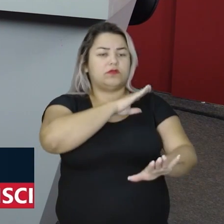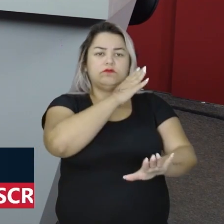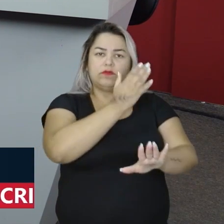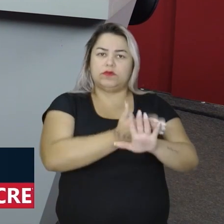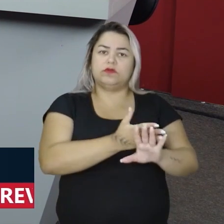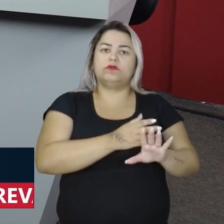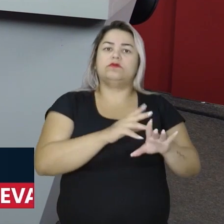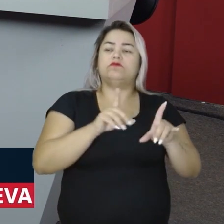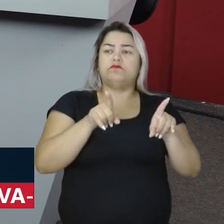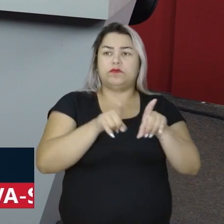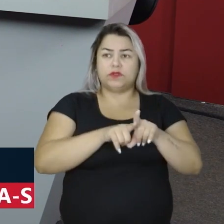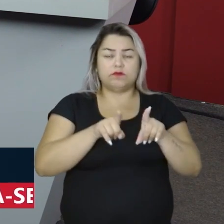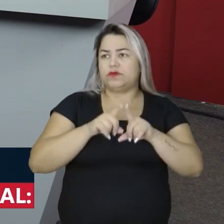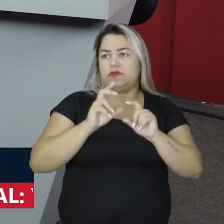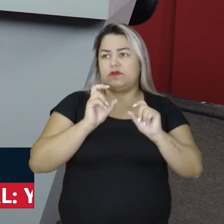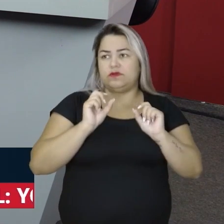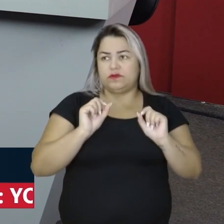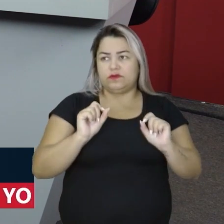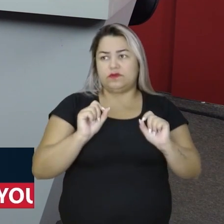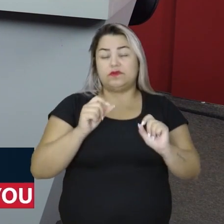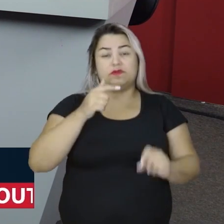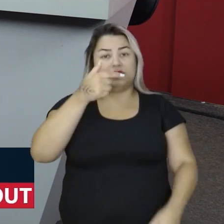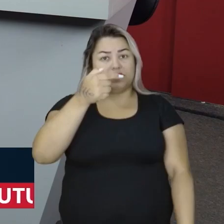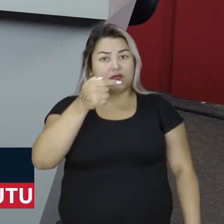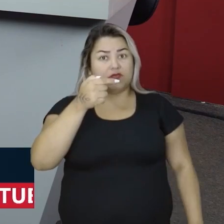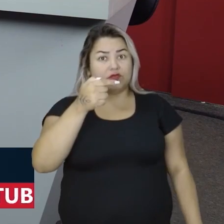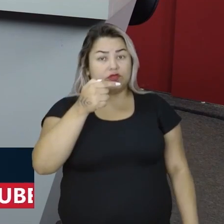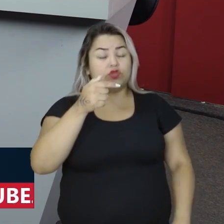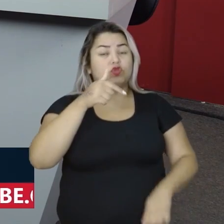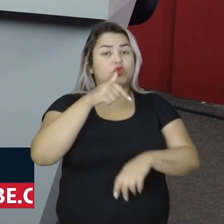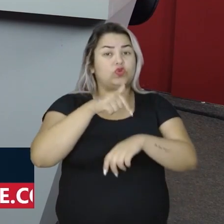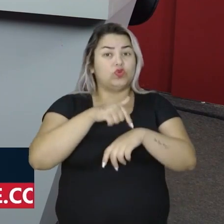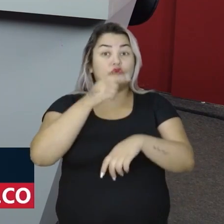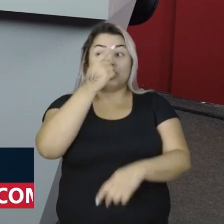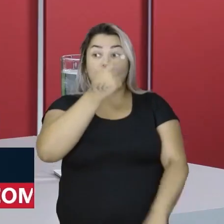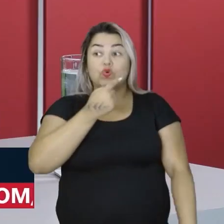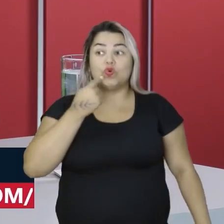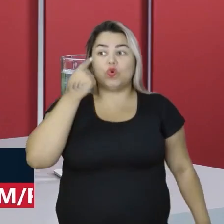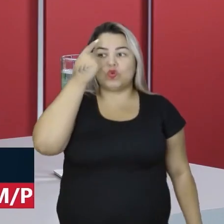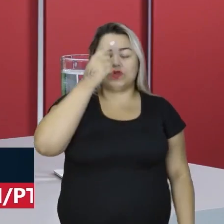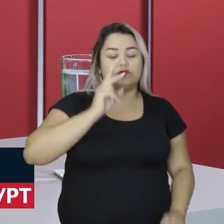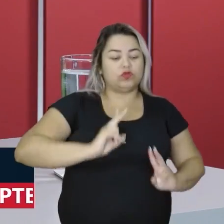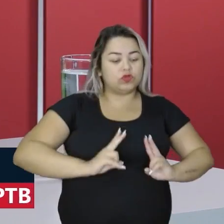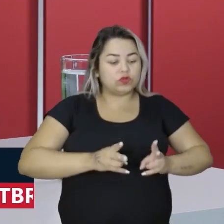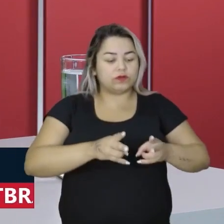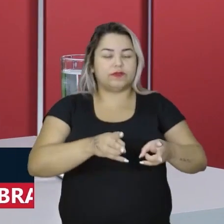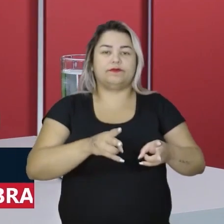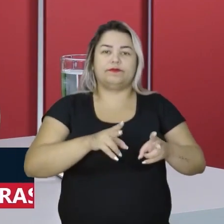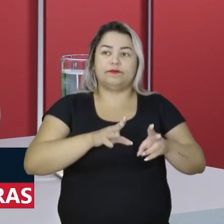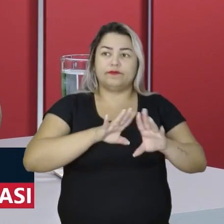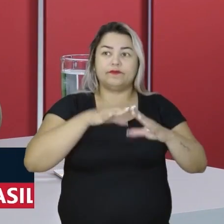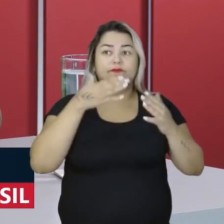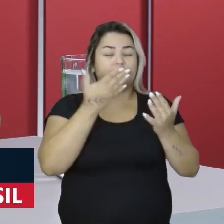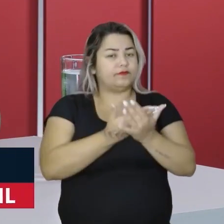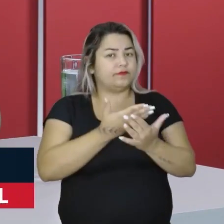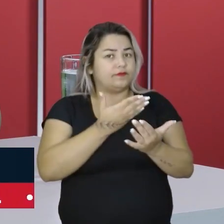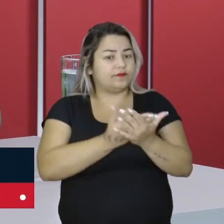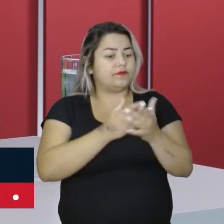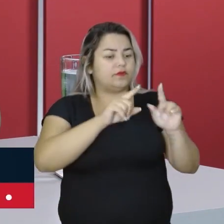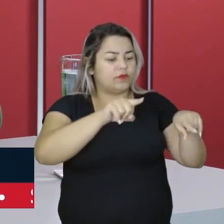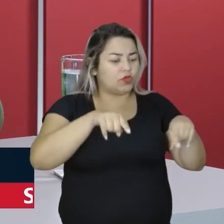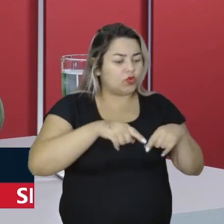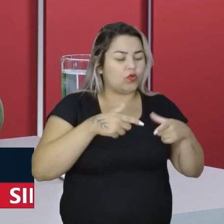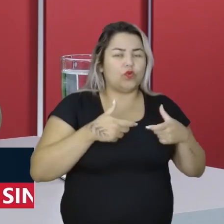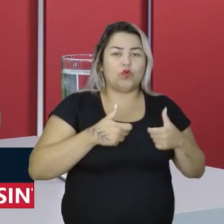extrapolar o tempo, sete horas no mínimo de permanência no ambiente escolar, mas tem que ser um ambiente